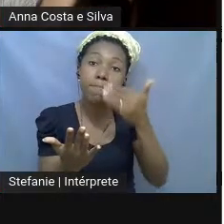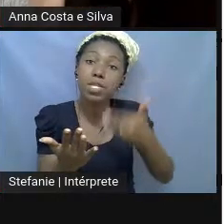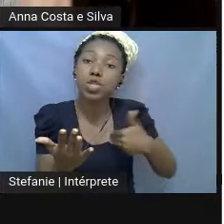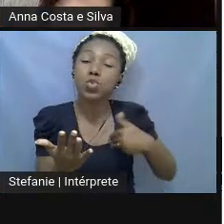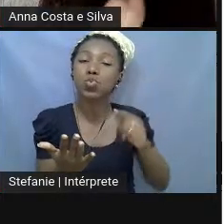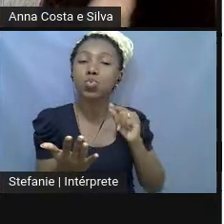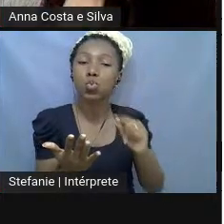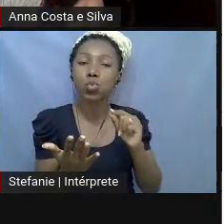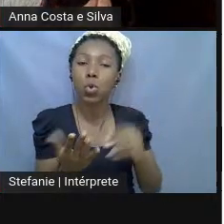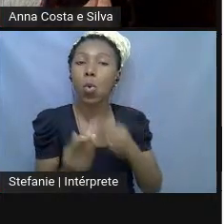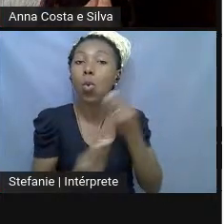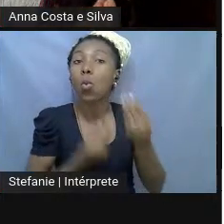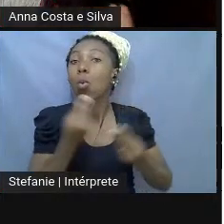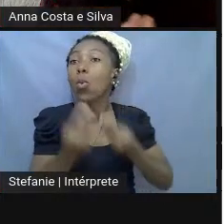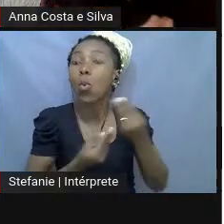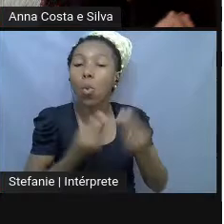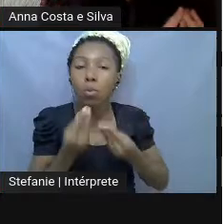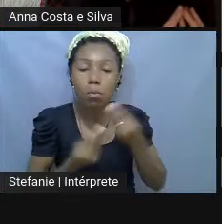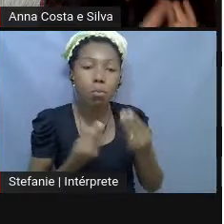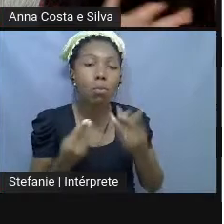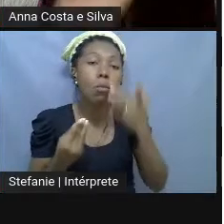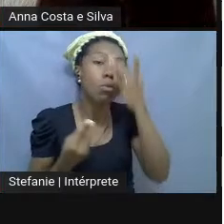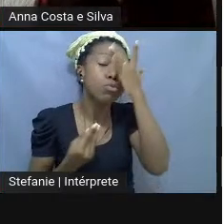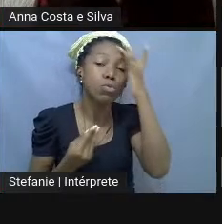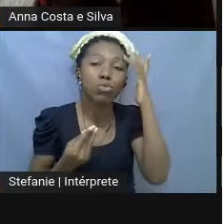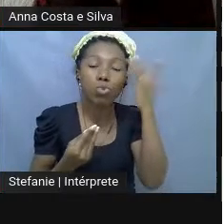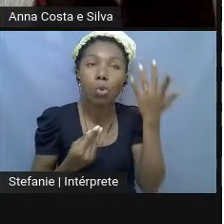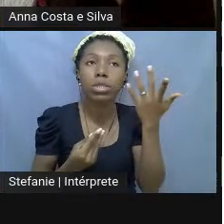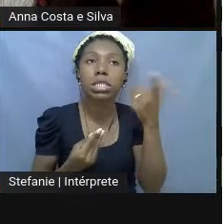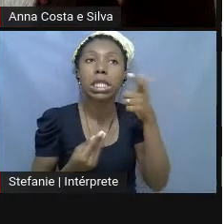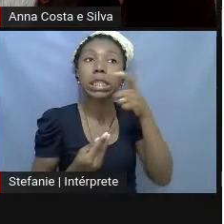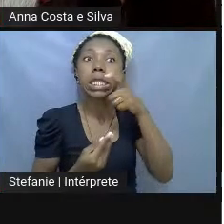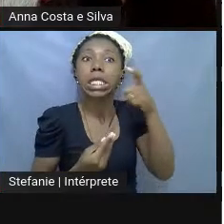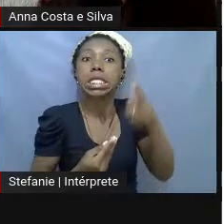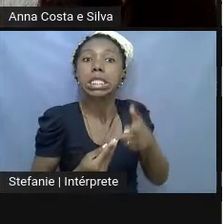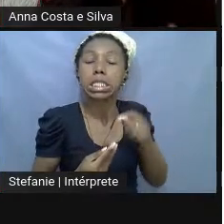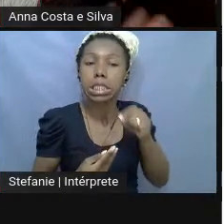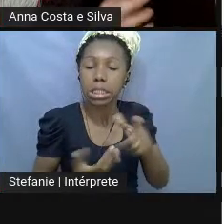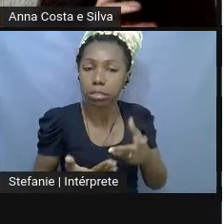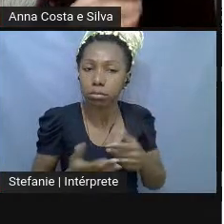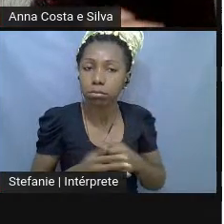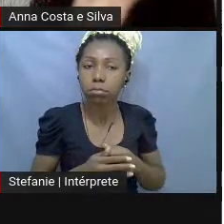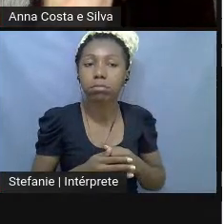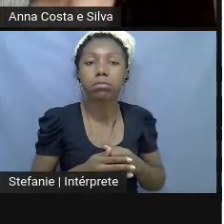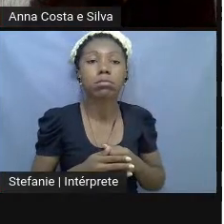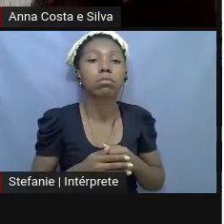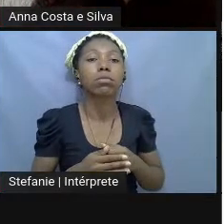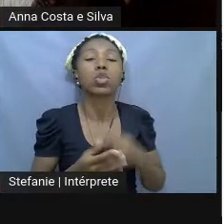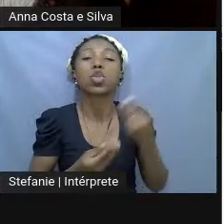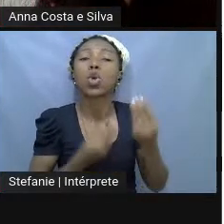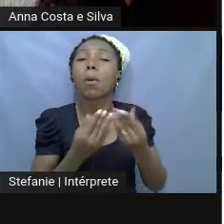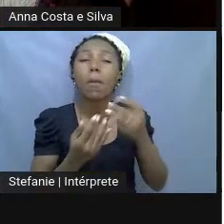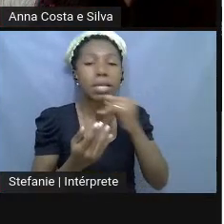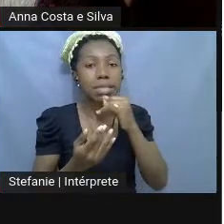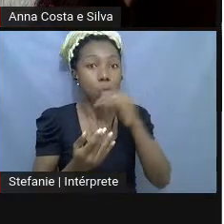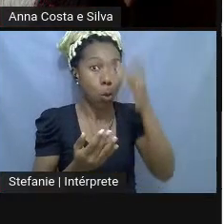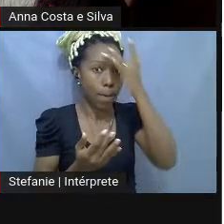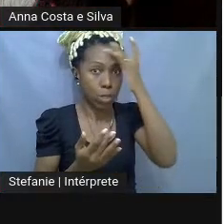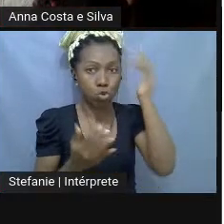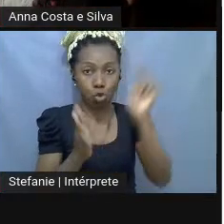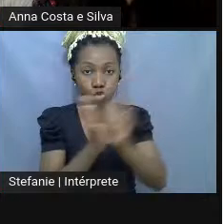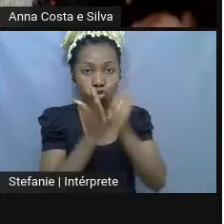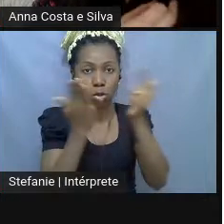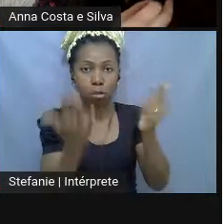Como as pessoas poderiam se interessar, né? Como as pessoas leriam o anúncio, né?